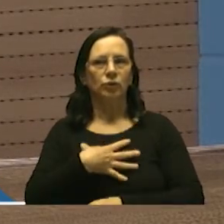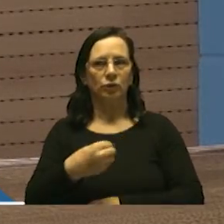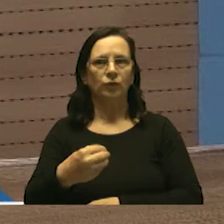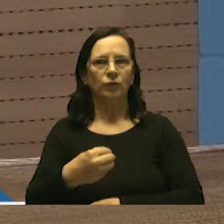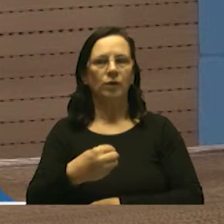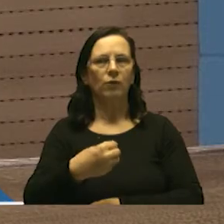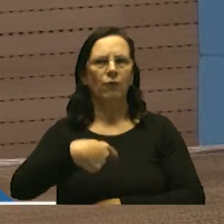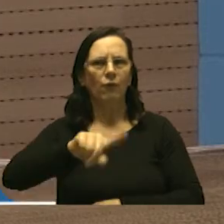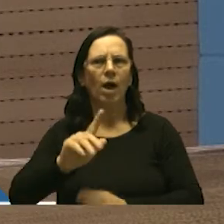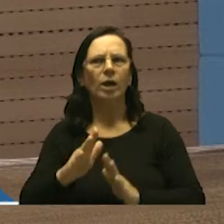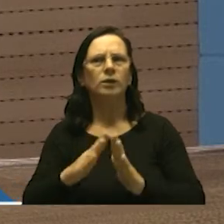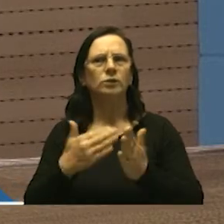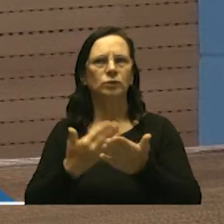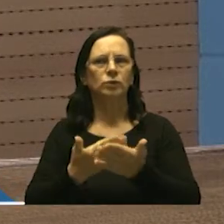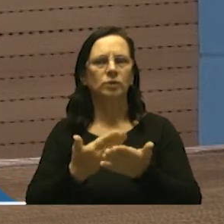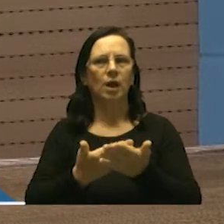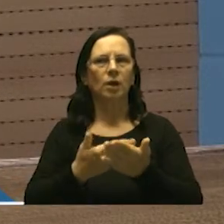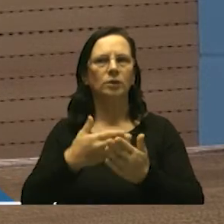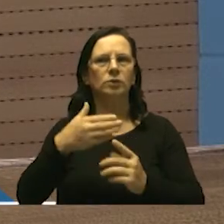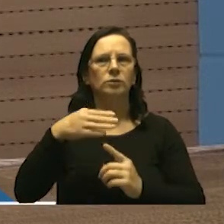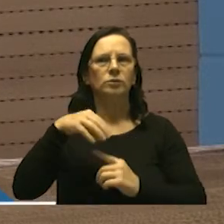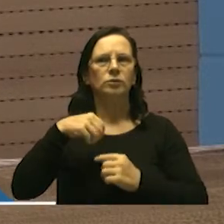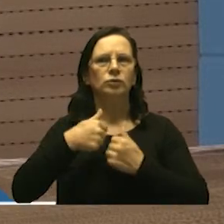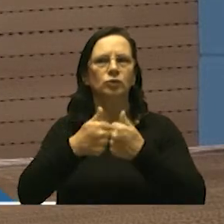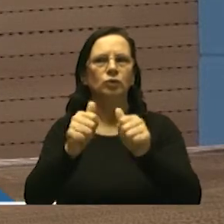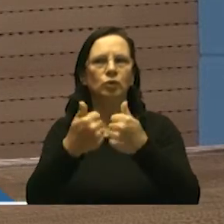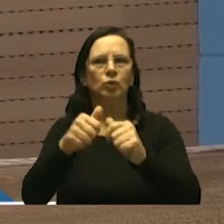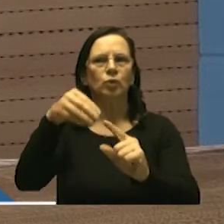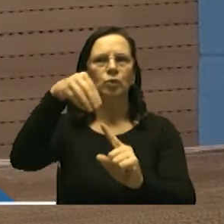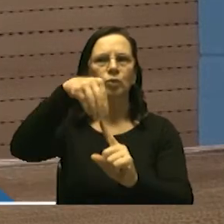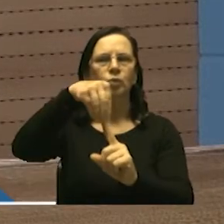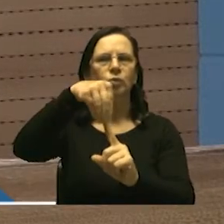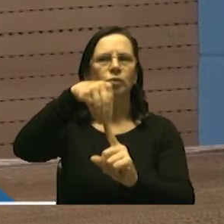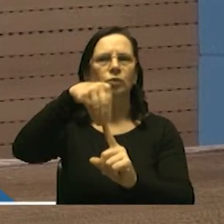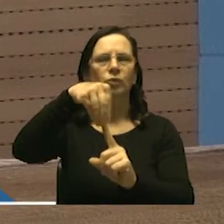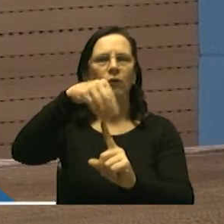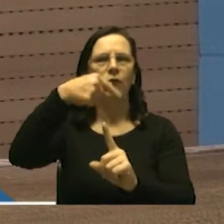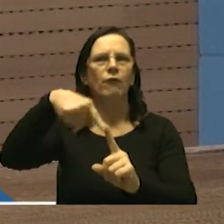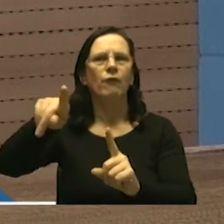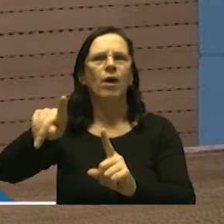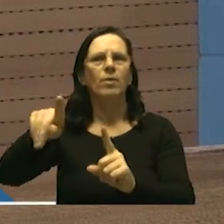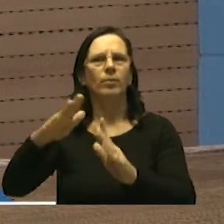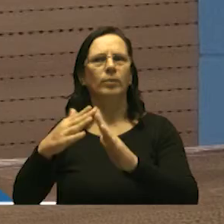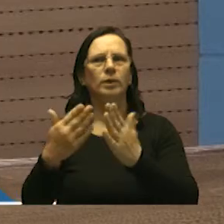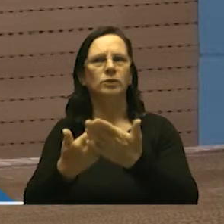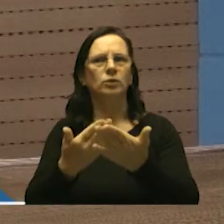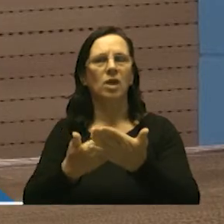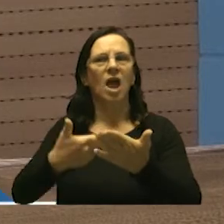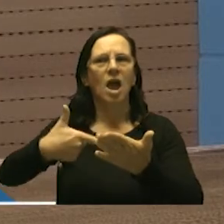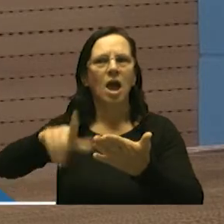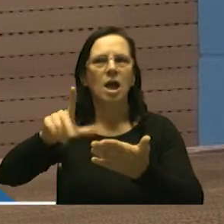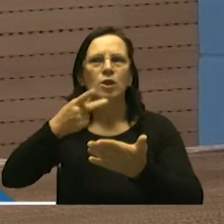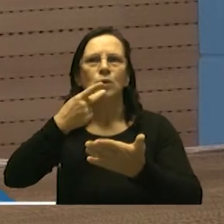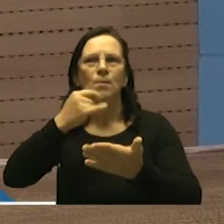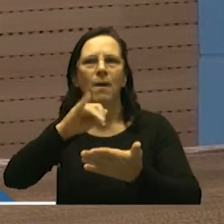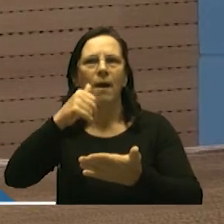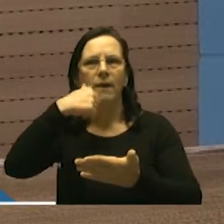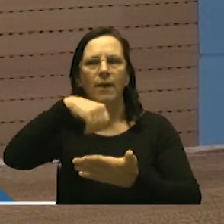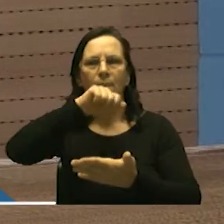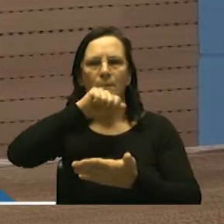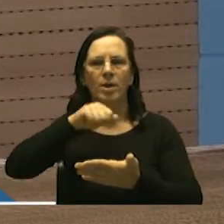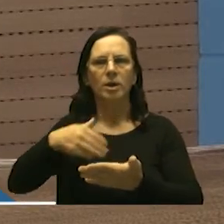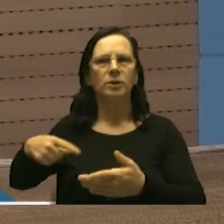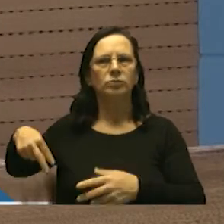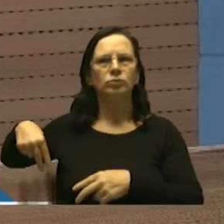um ônibus e deixa o ônibus que vai deixar o seu filho na escola e antes o pai levava o seu filho até a porta da